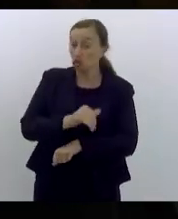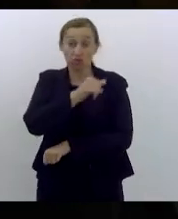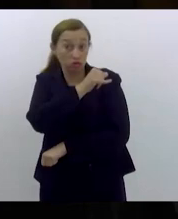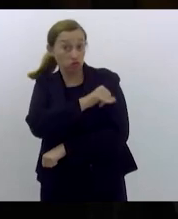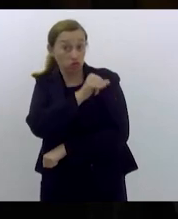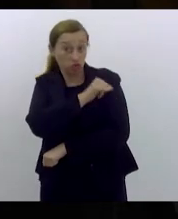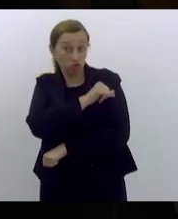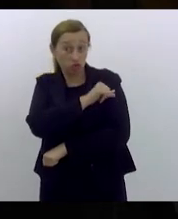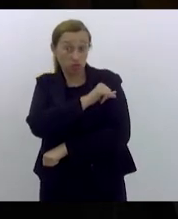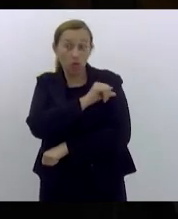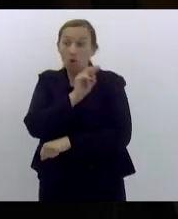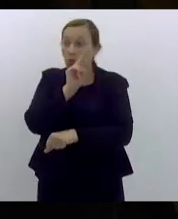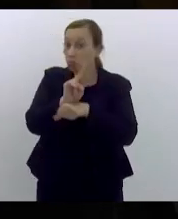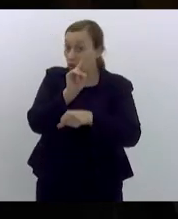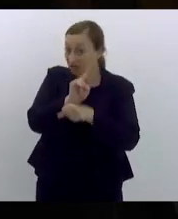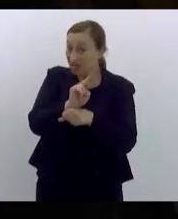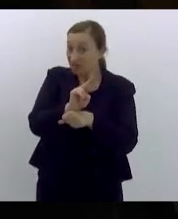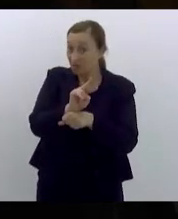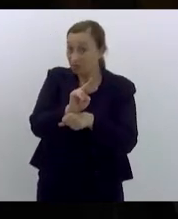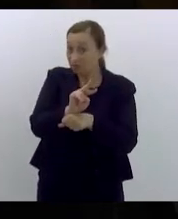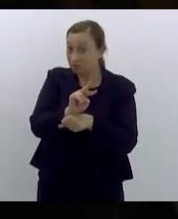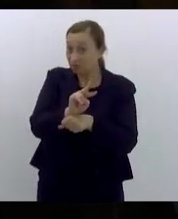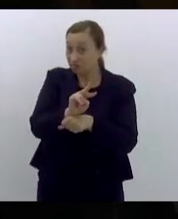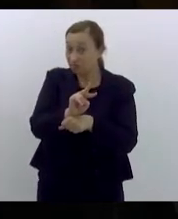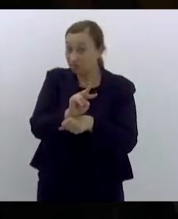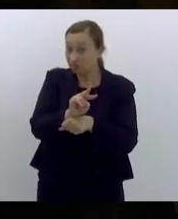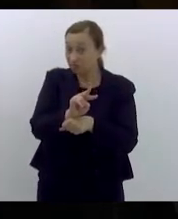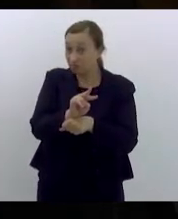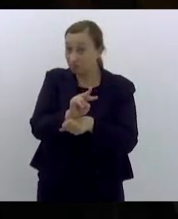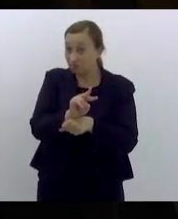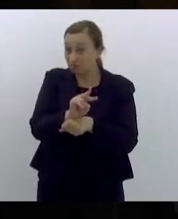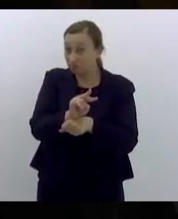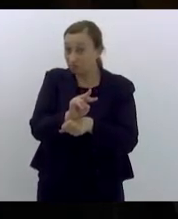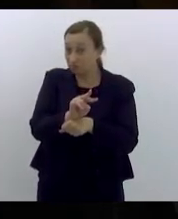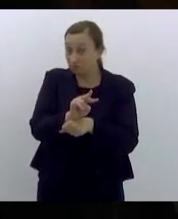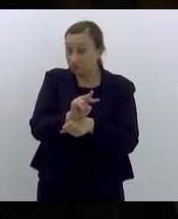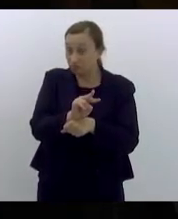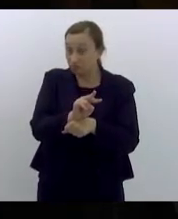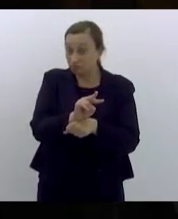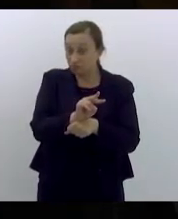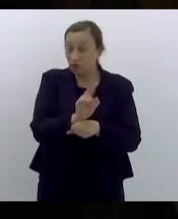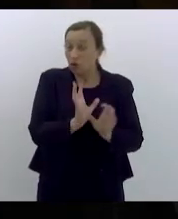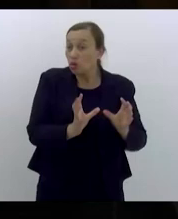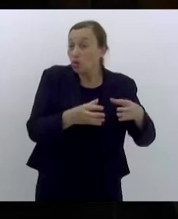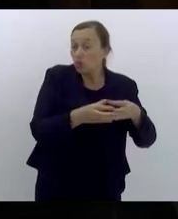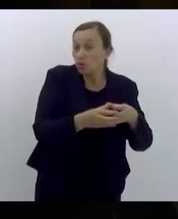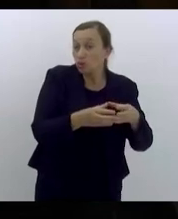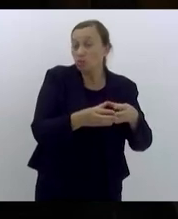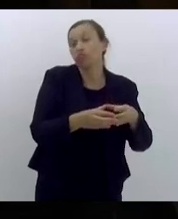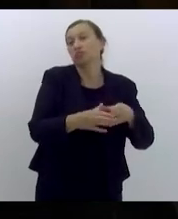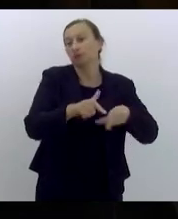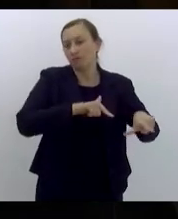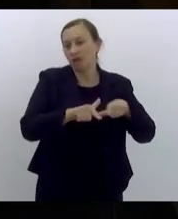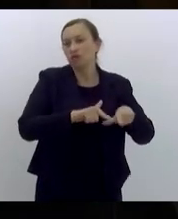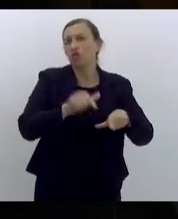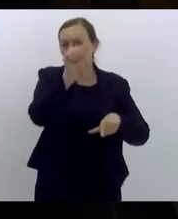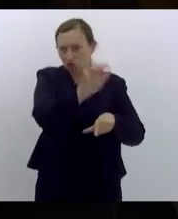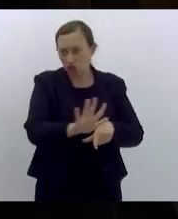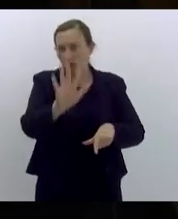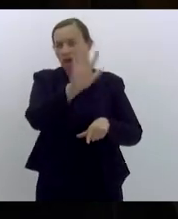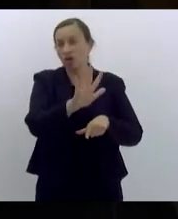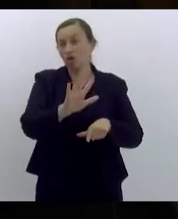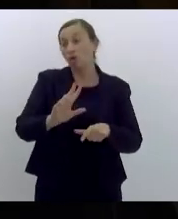Janeiro proteção à classe trabalhadora de modo geral a essas categorias